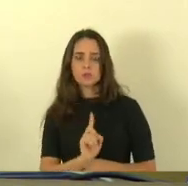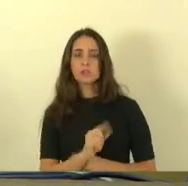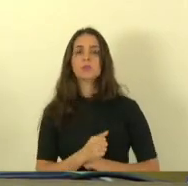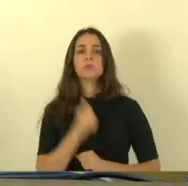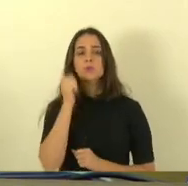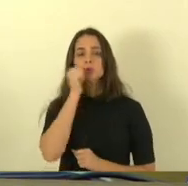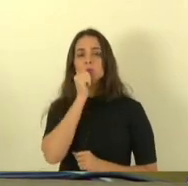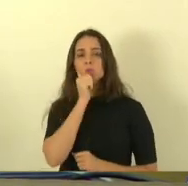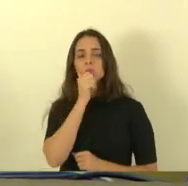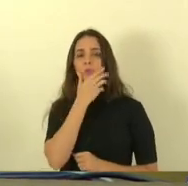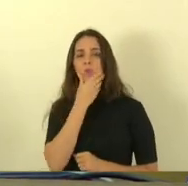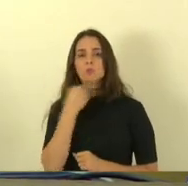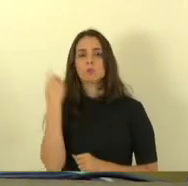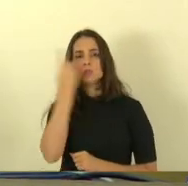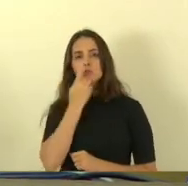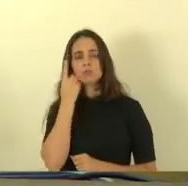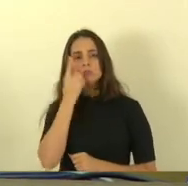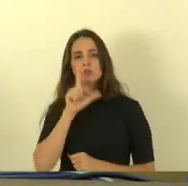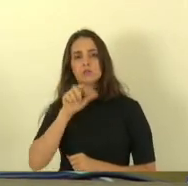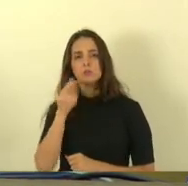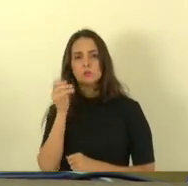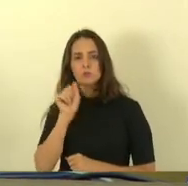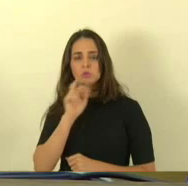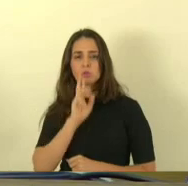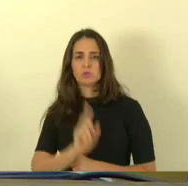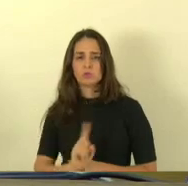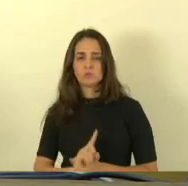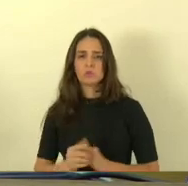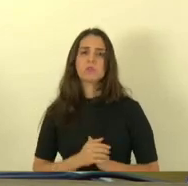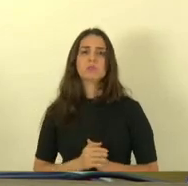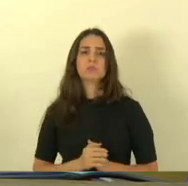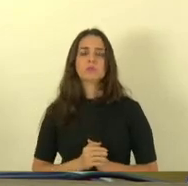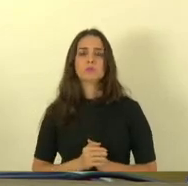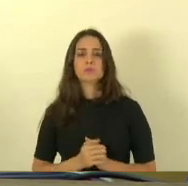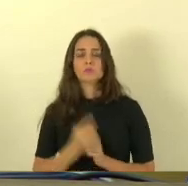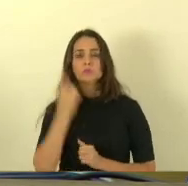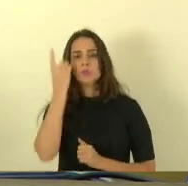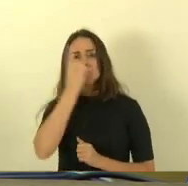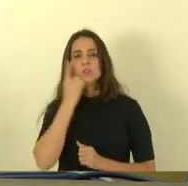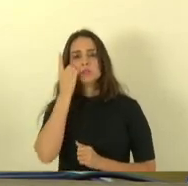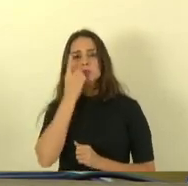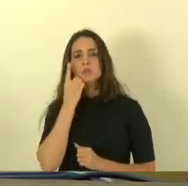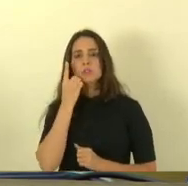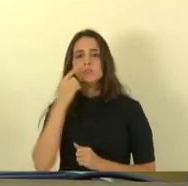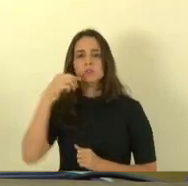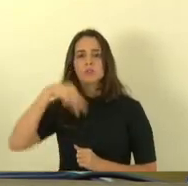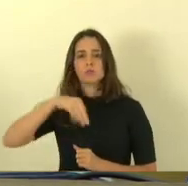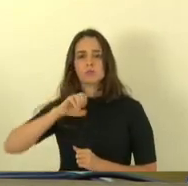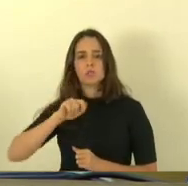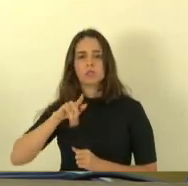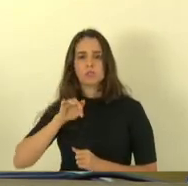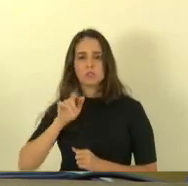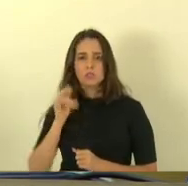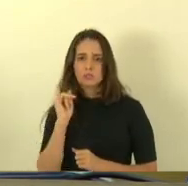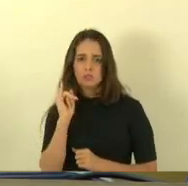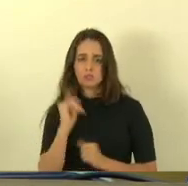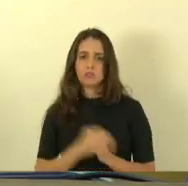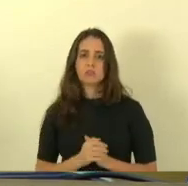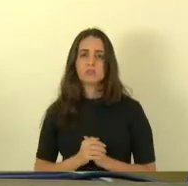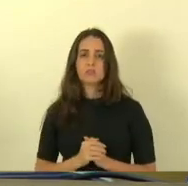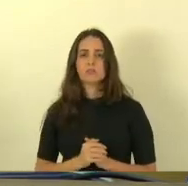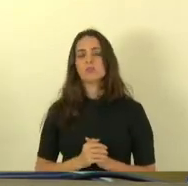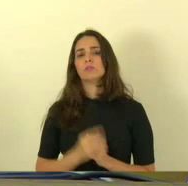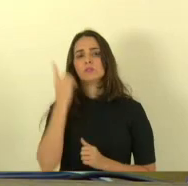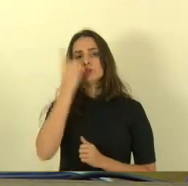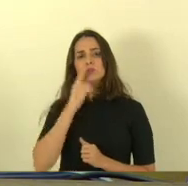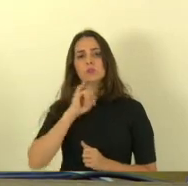técnico-científica não respondendo com a palavra deputado Sérgio Meneghelli não respondendo com a palavra deputado João